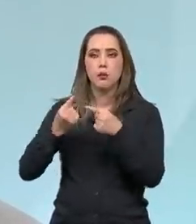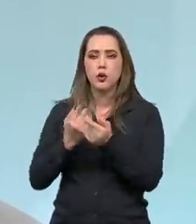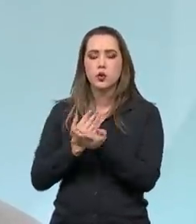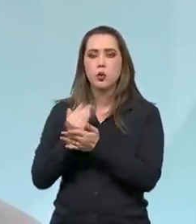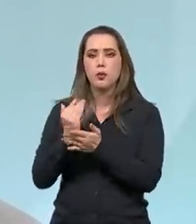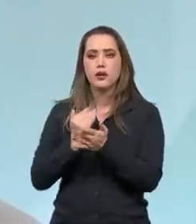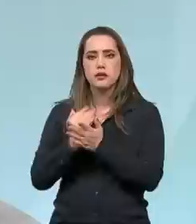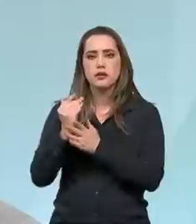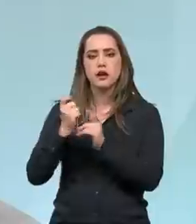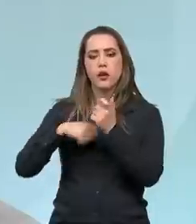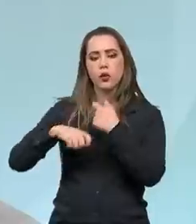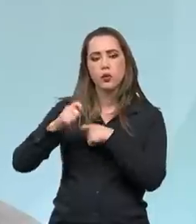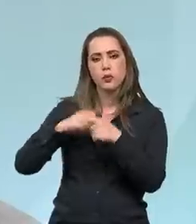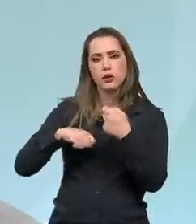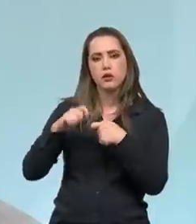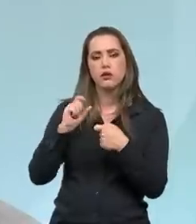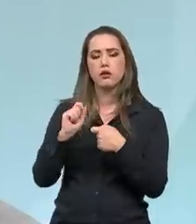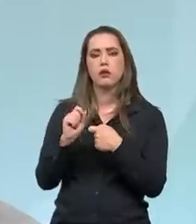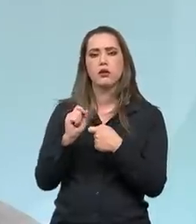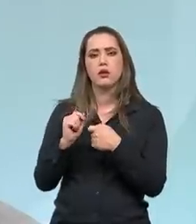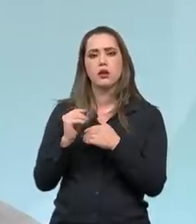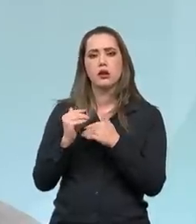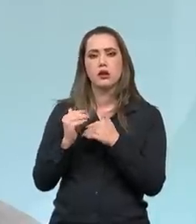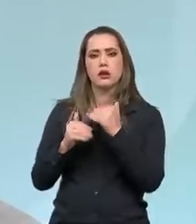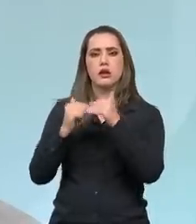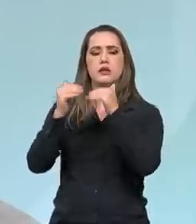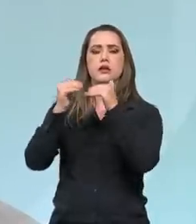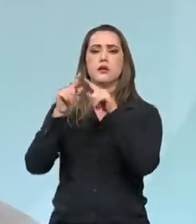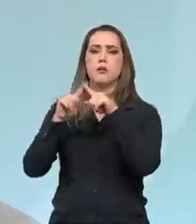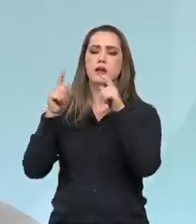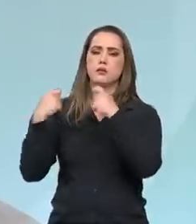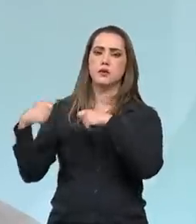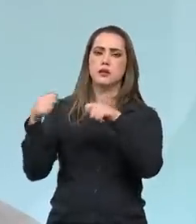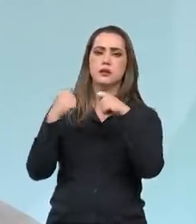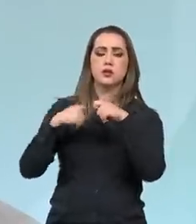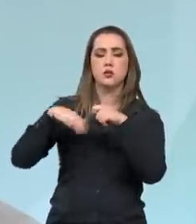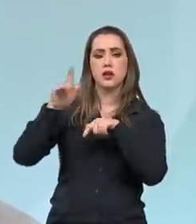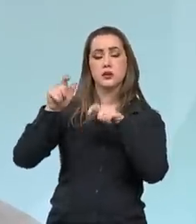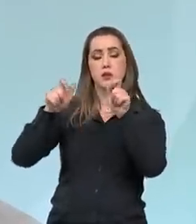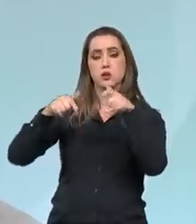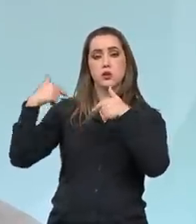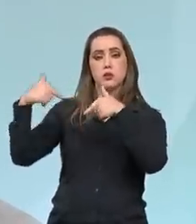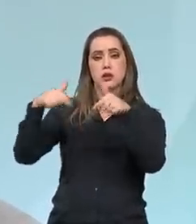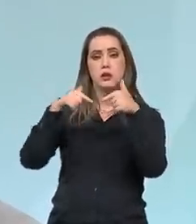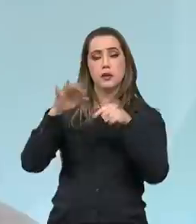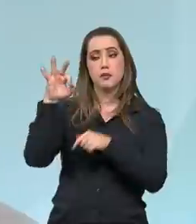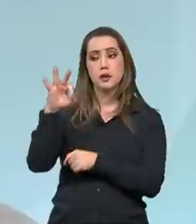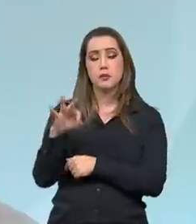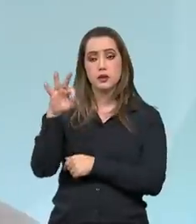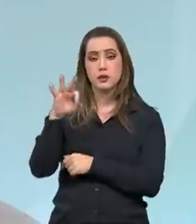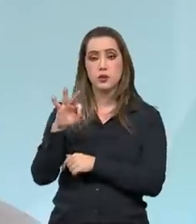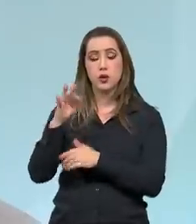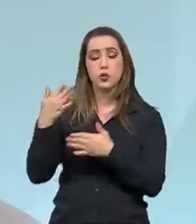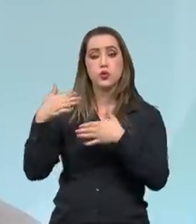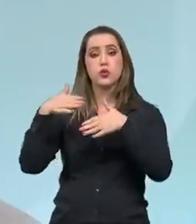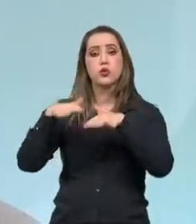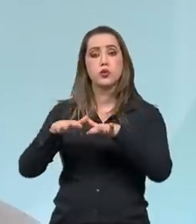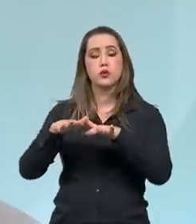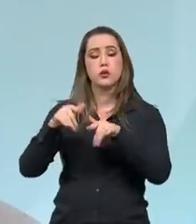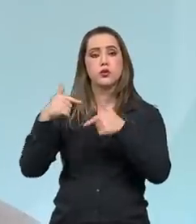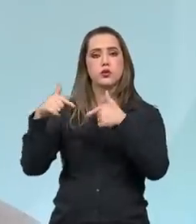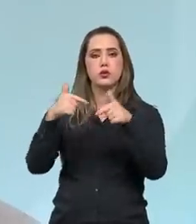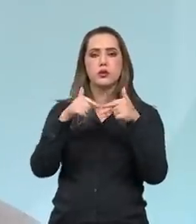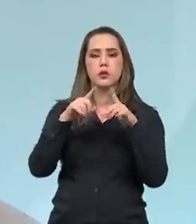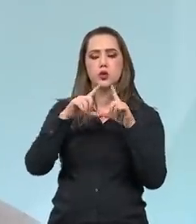a economia vai continuar crescendo, demandando mais trabalhadores, mas a taxa de inclusão desses trabalhadores no mercado formal